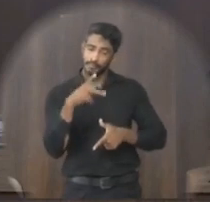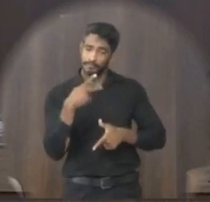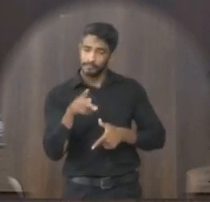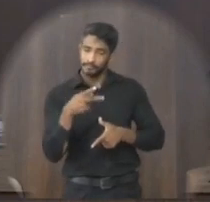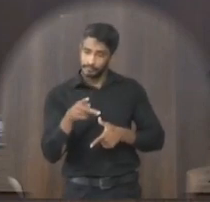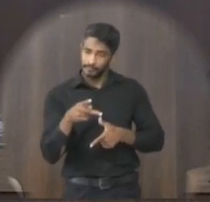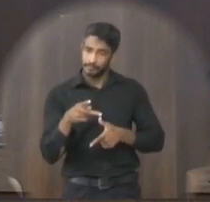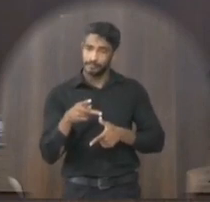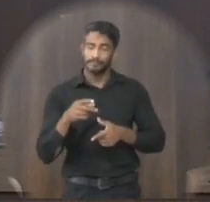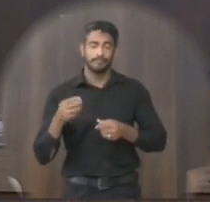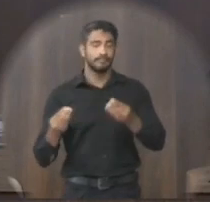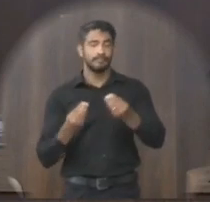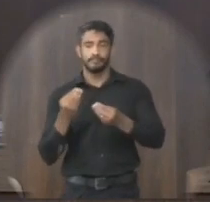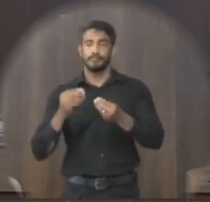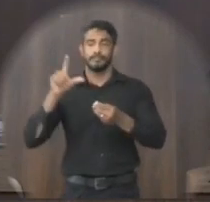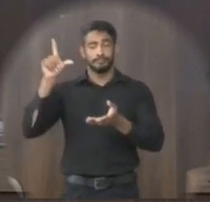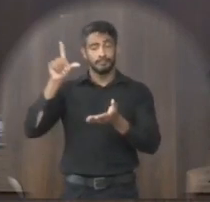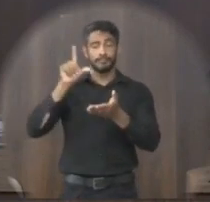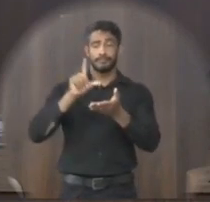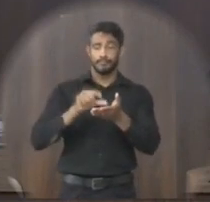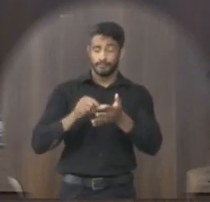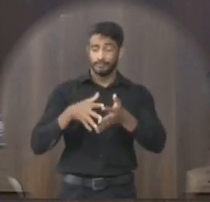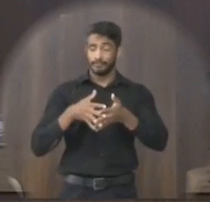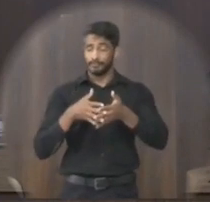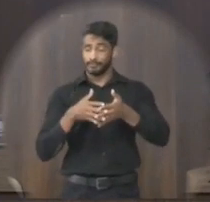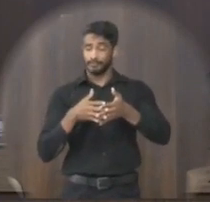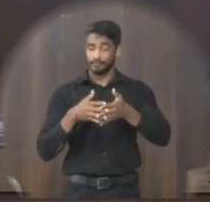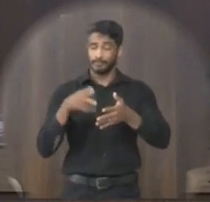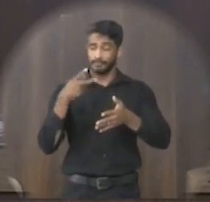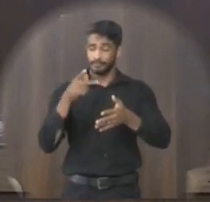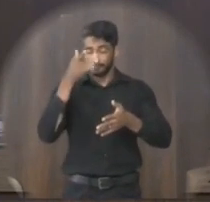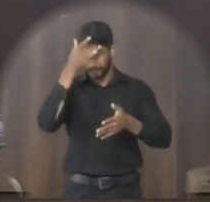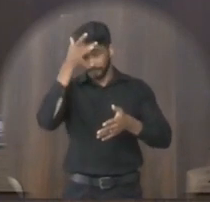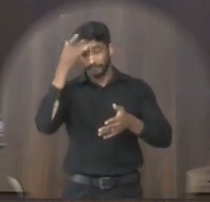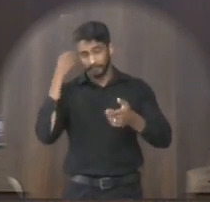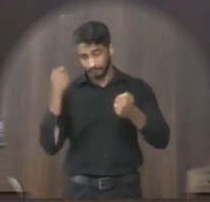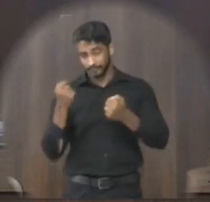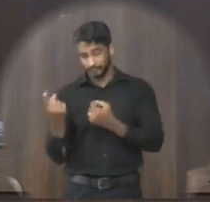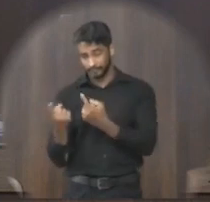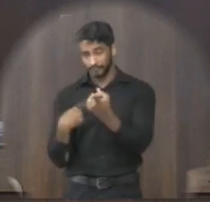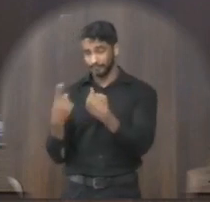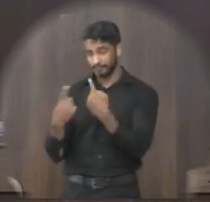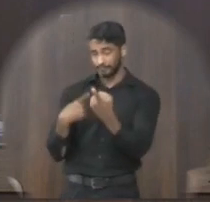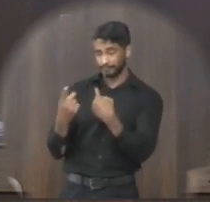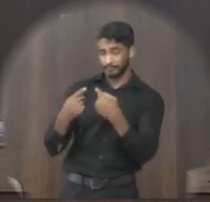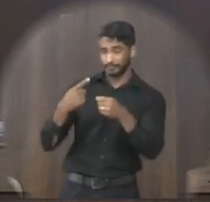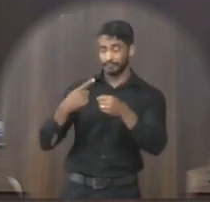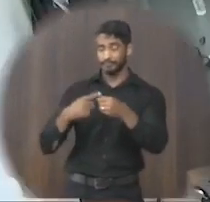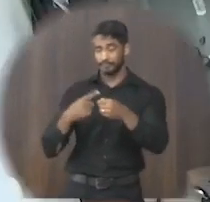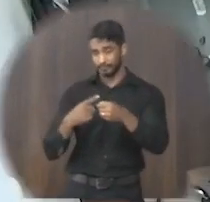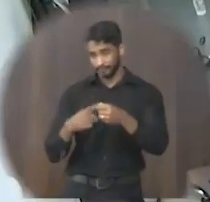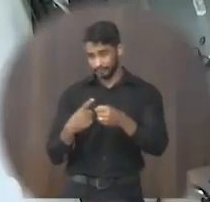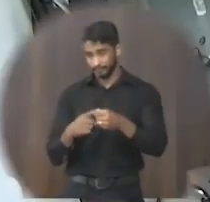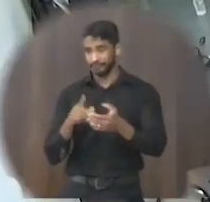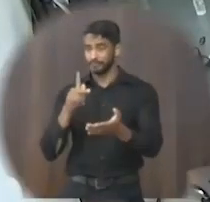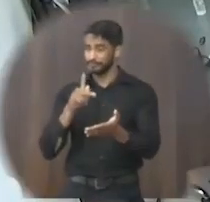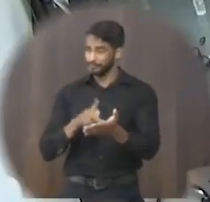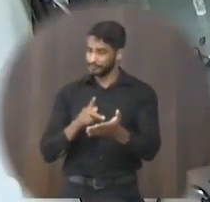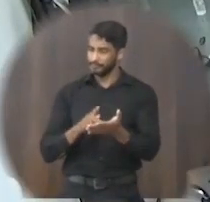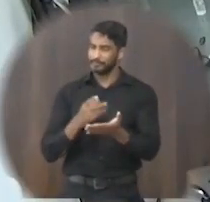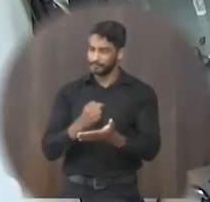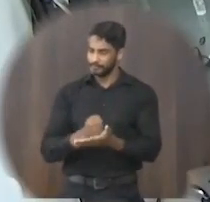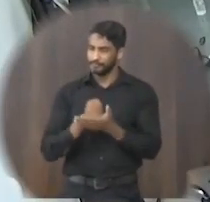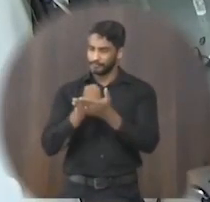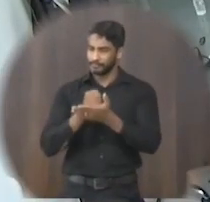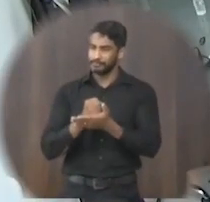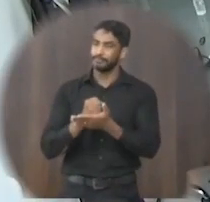com o intuito de diminuir os transtornos aos munícipes que precisa transitar pelas estradas do município na certeza de contar com o